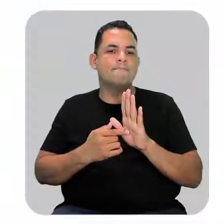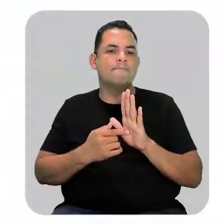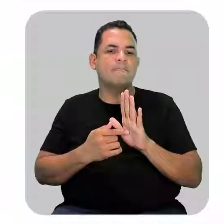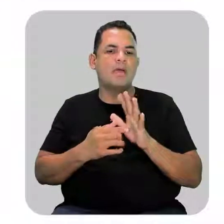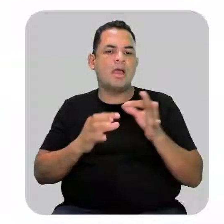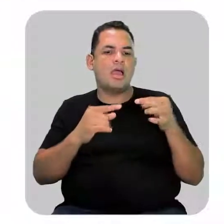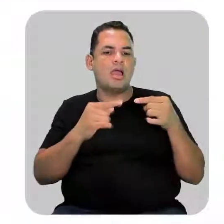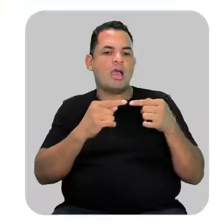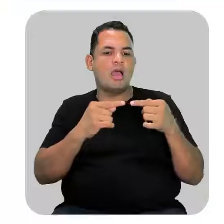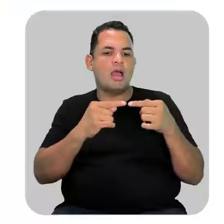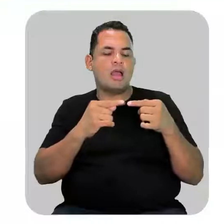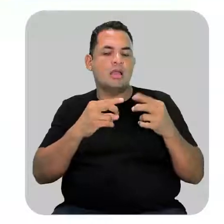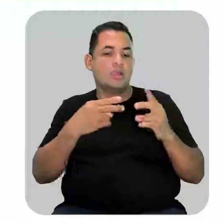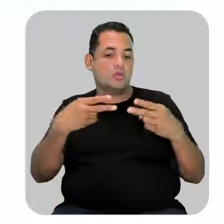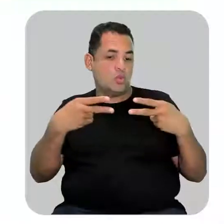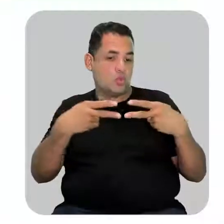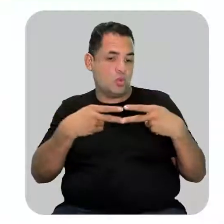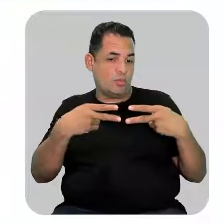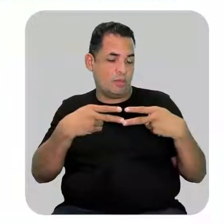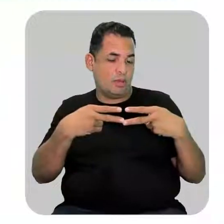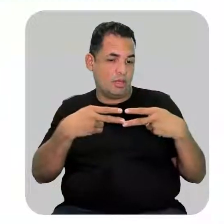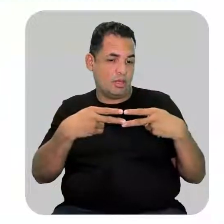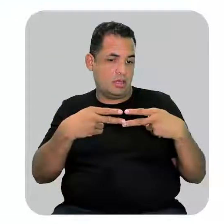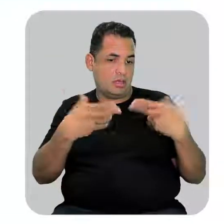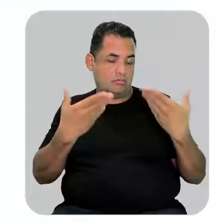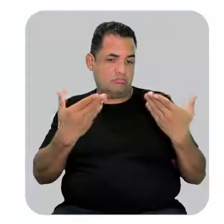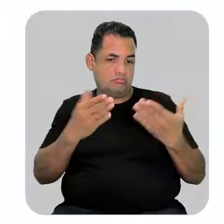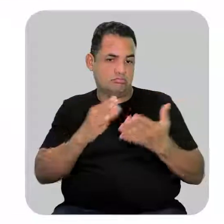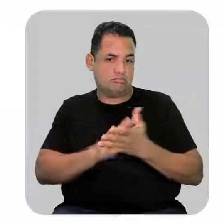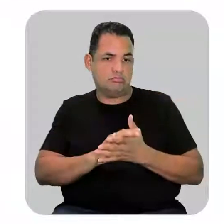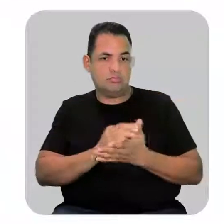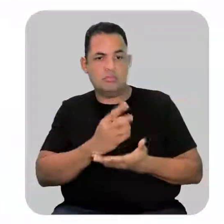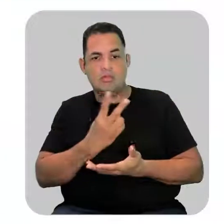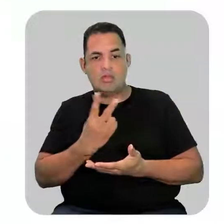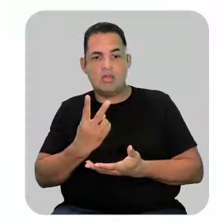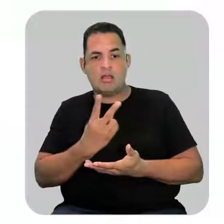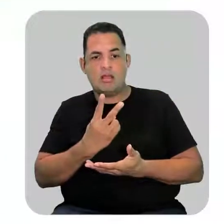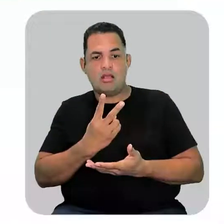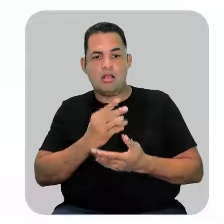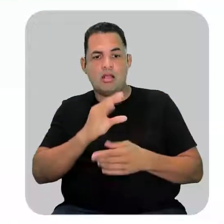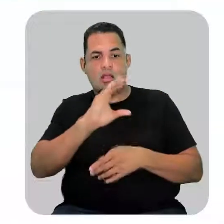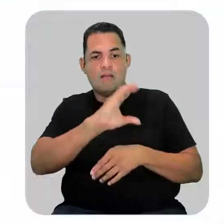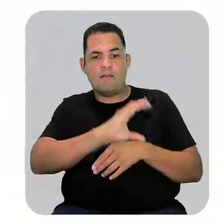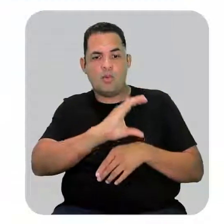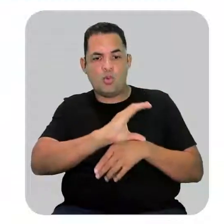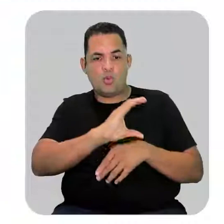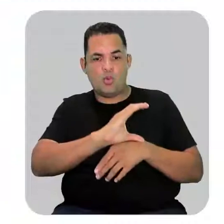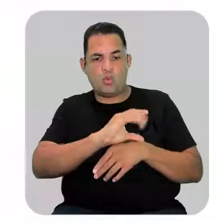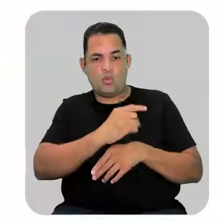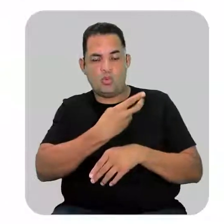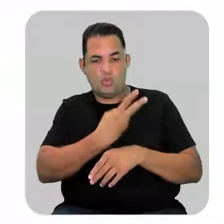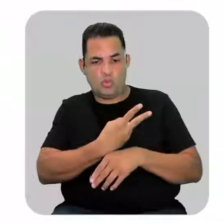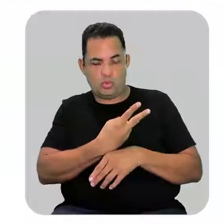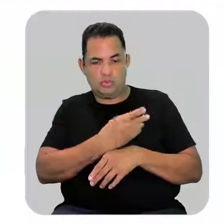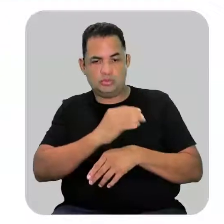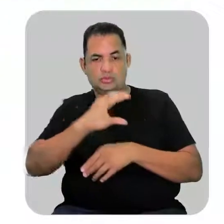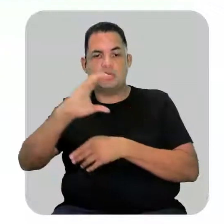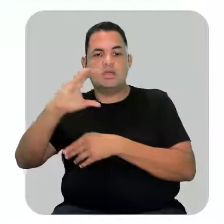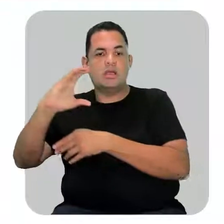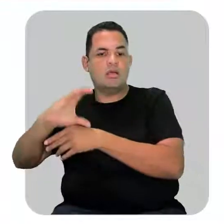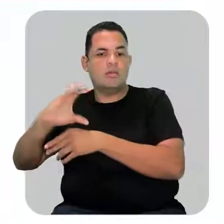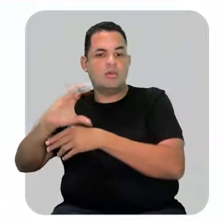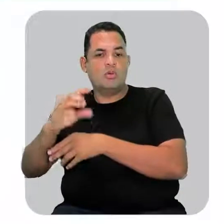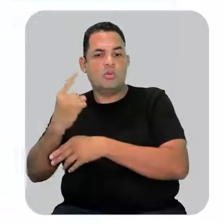minha ligação dupla está. Entre o carbono 2 e 1, a ligação dupla vai estar no menor número, que é o carbono 1.